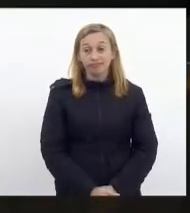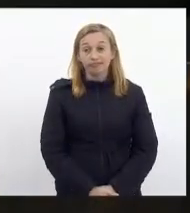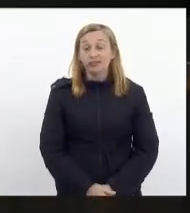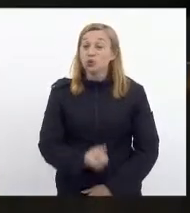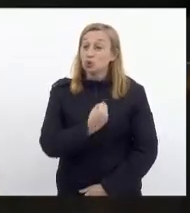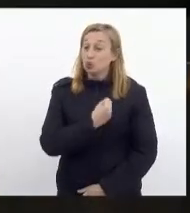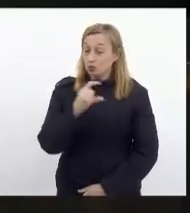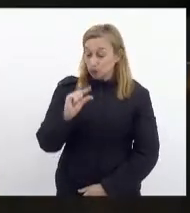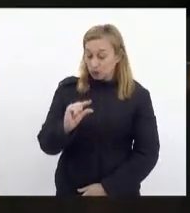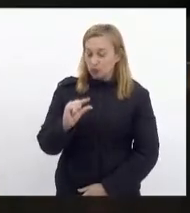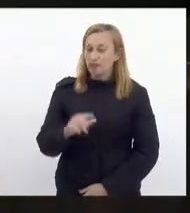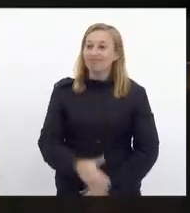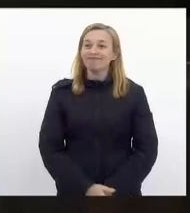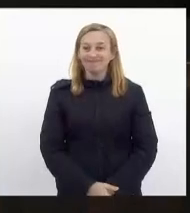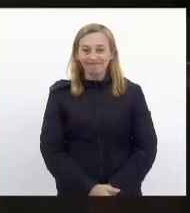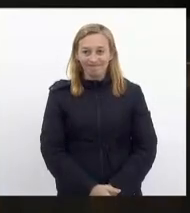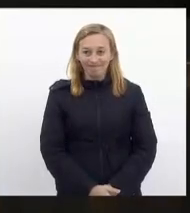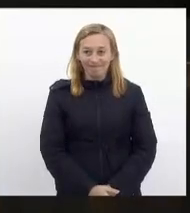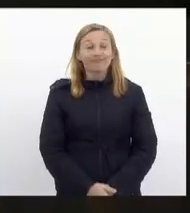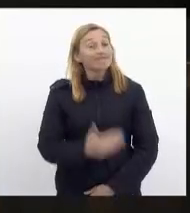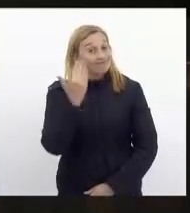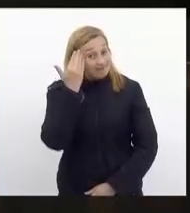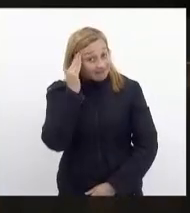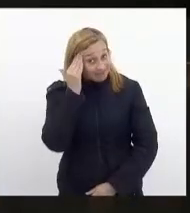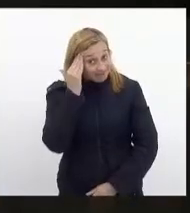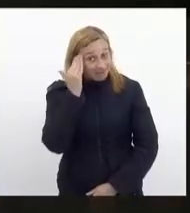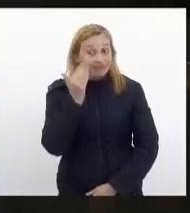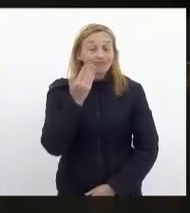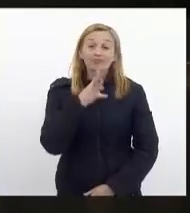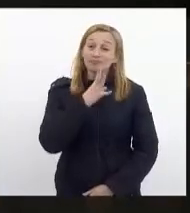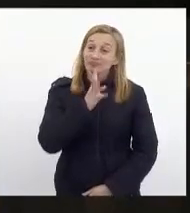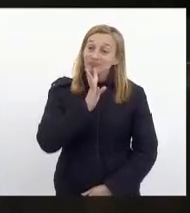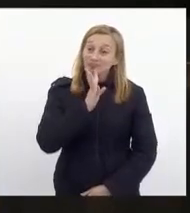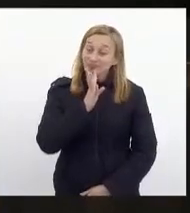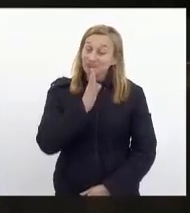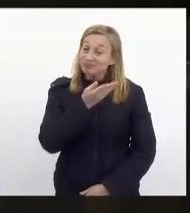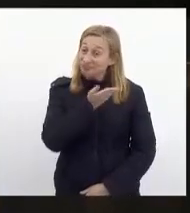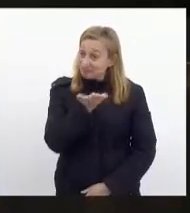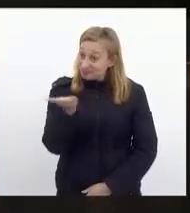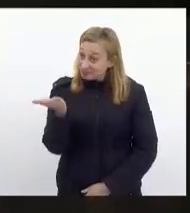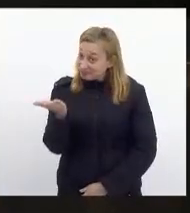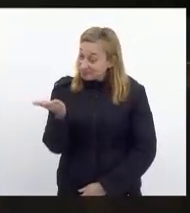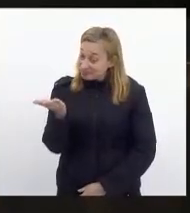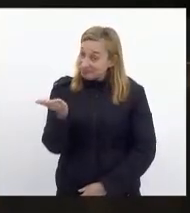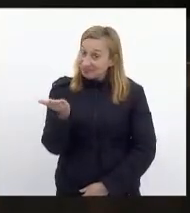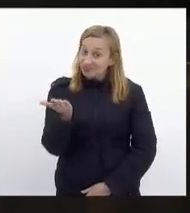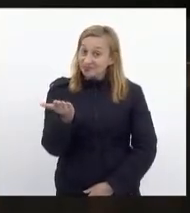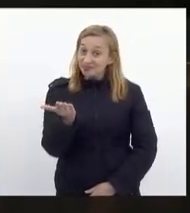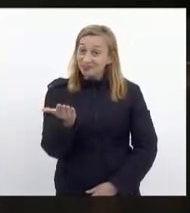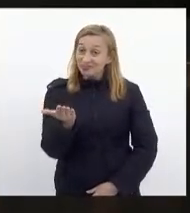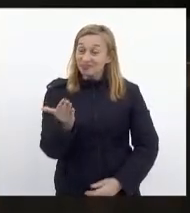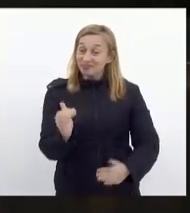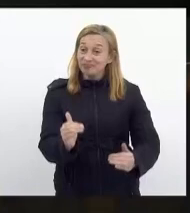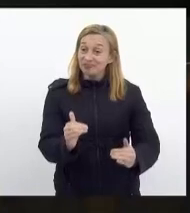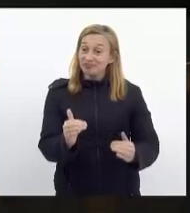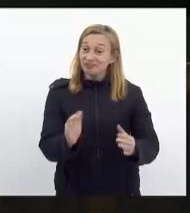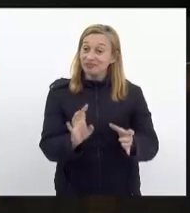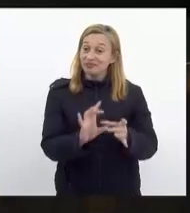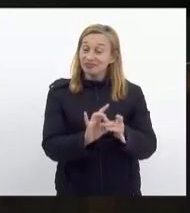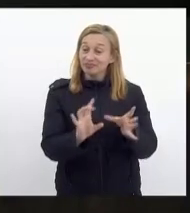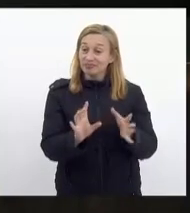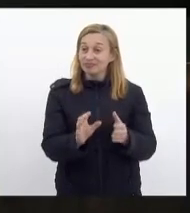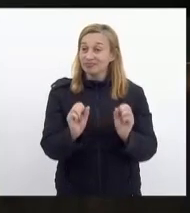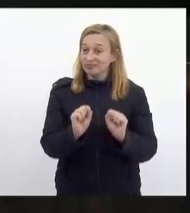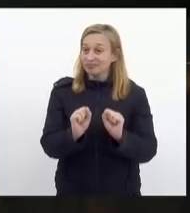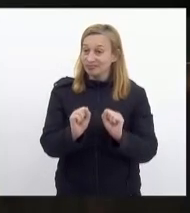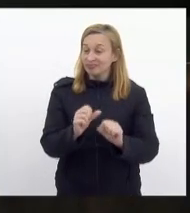número menor e por entender e conhecer vossas excelências, do cavaleirismo que vossas excelências têm. Vou abrir